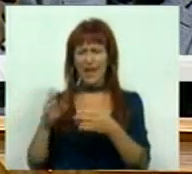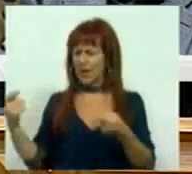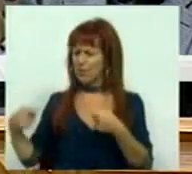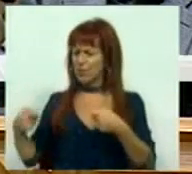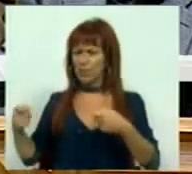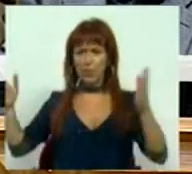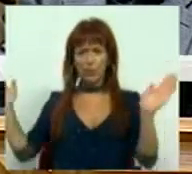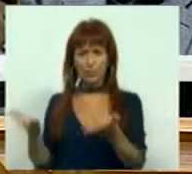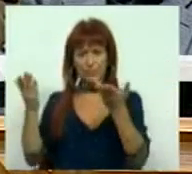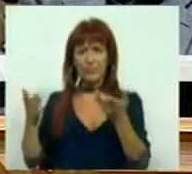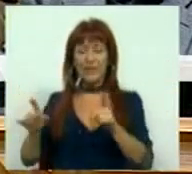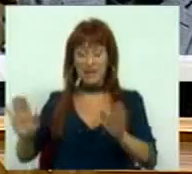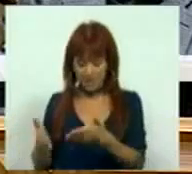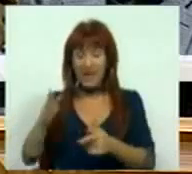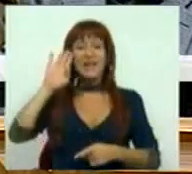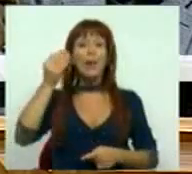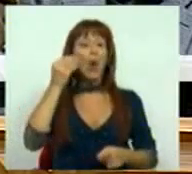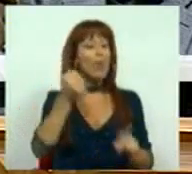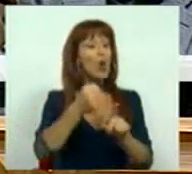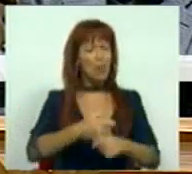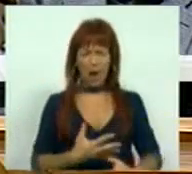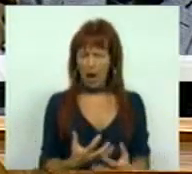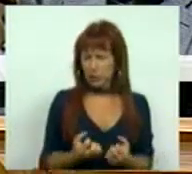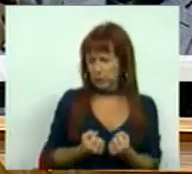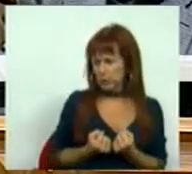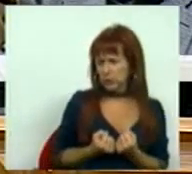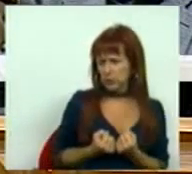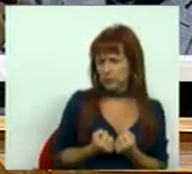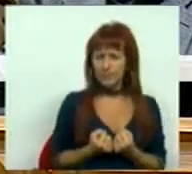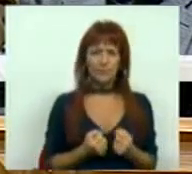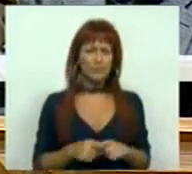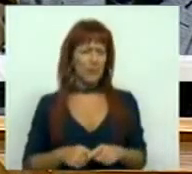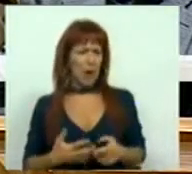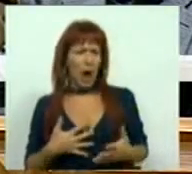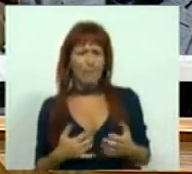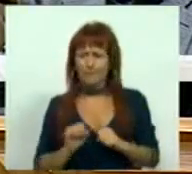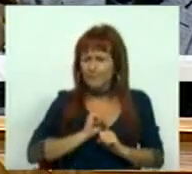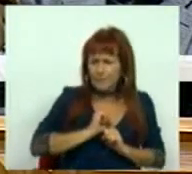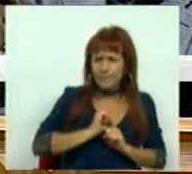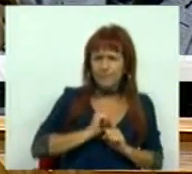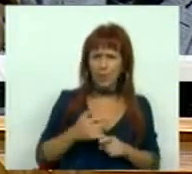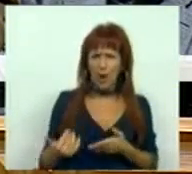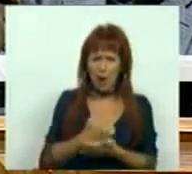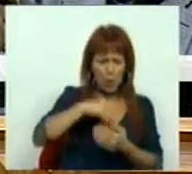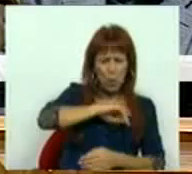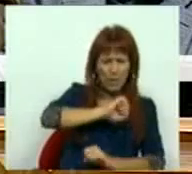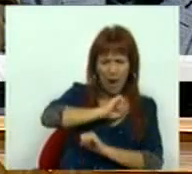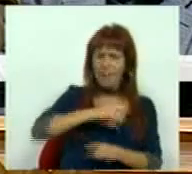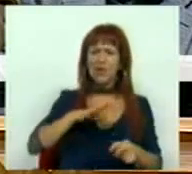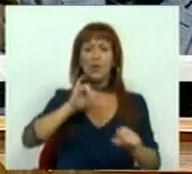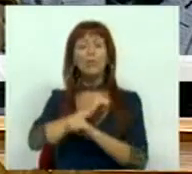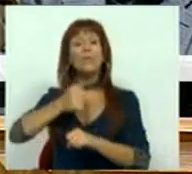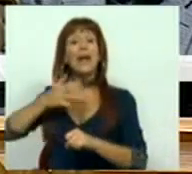dos custos é sabermos combater o egoísmo e a ganância pelo lucro das